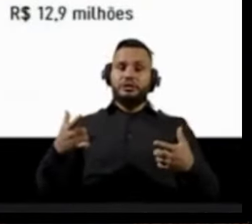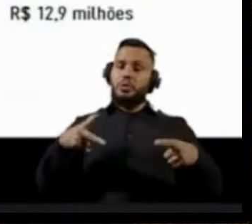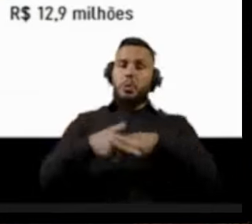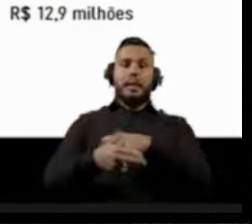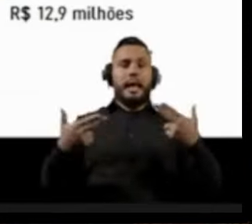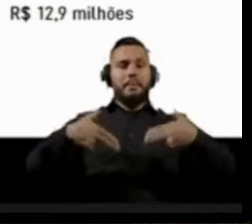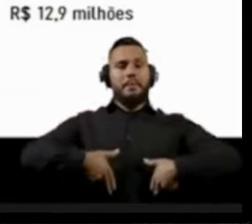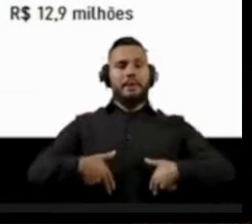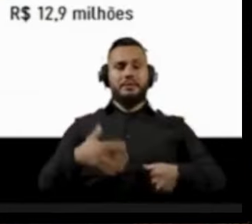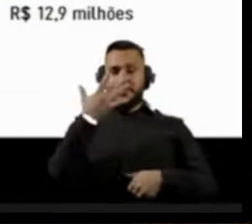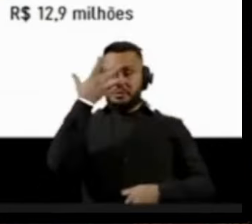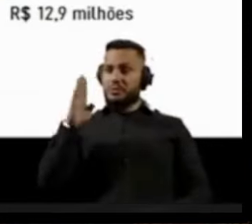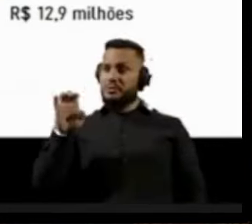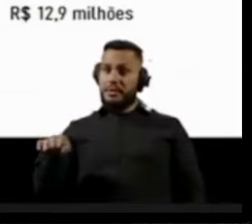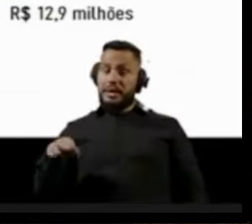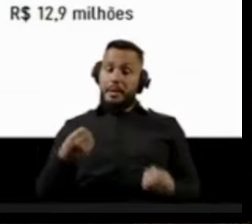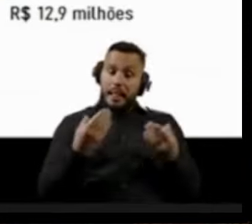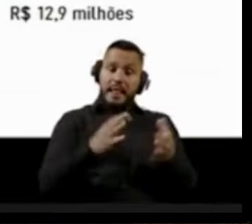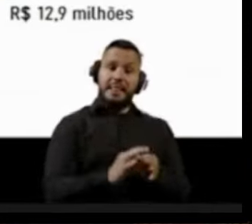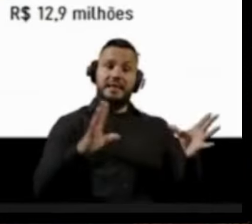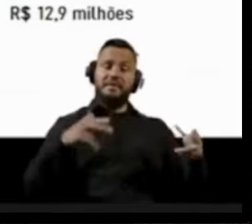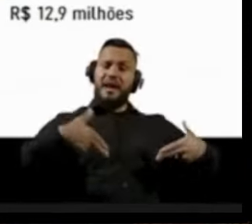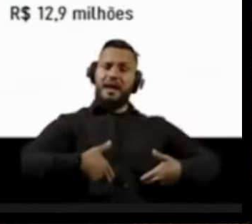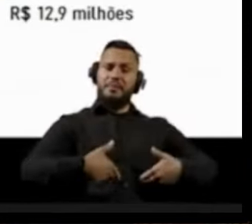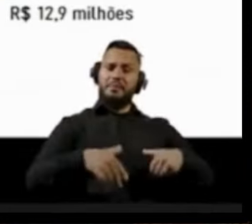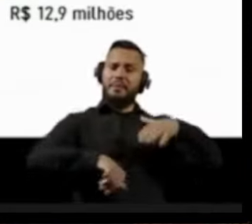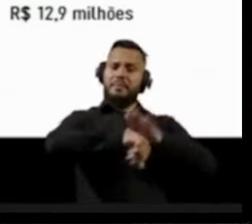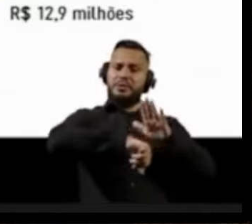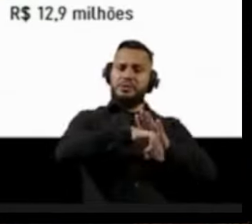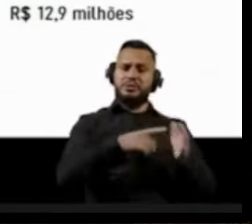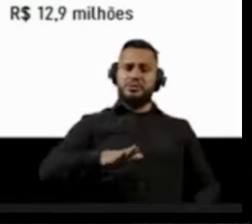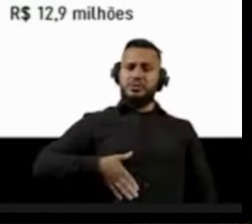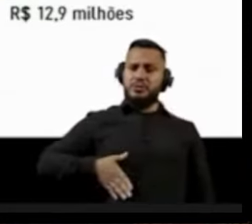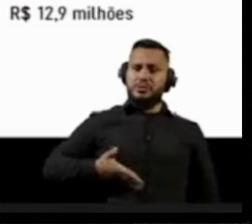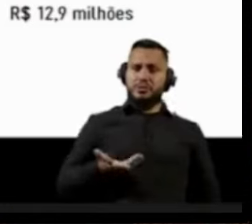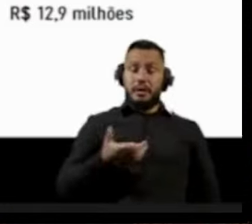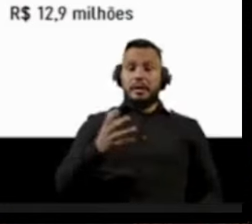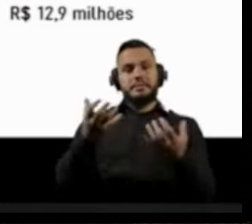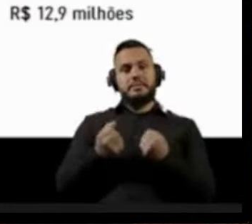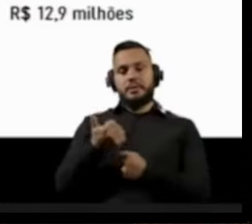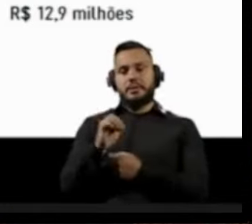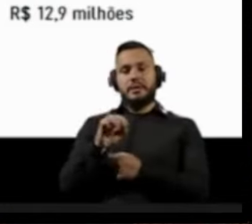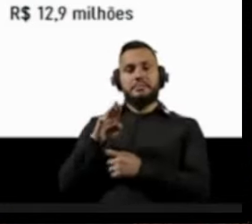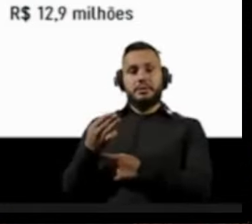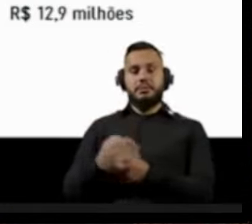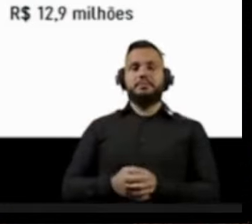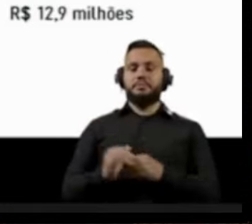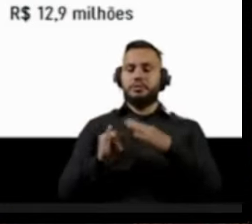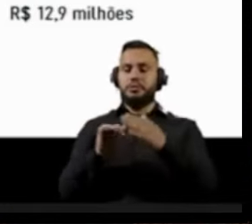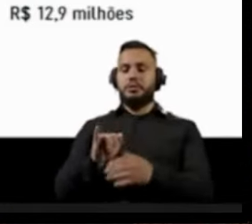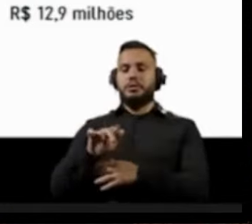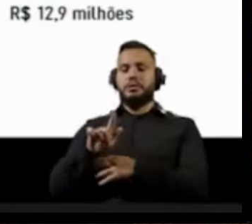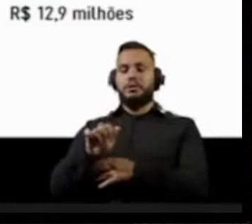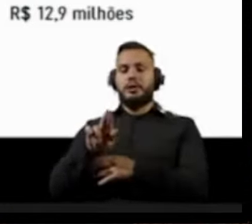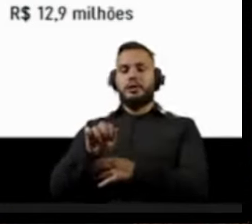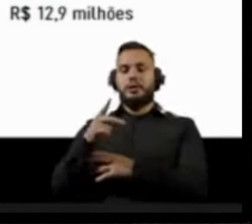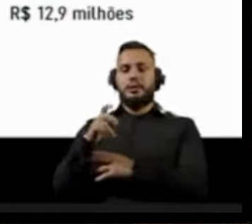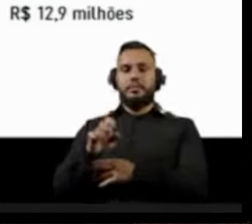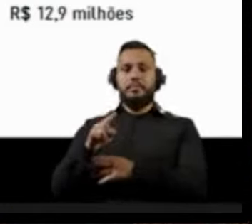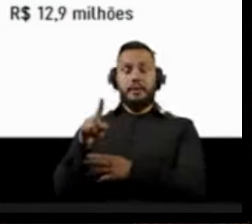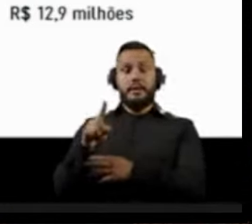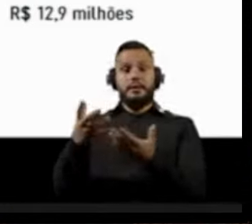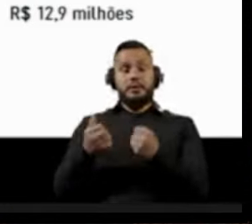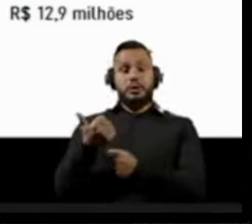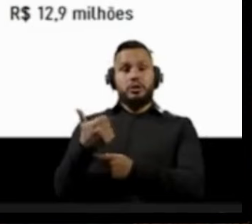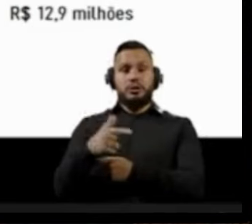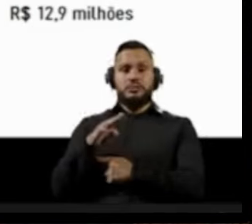cidadão de bem e o armamento do bandido. É isso que eles defendem. Então receberam 10 milhões de reais. Instituto Ingarapé, Ingarapé, 12 milhões de